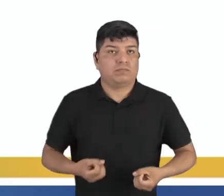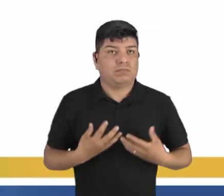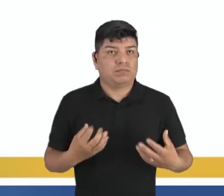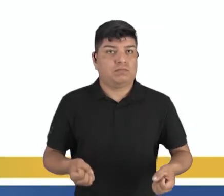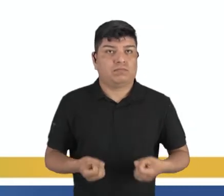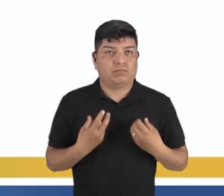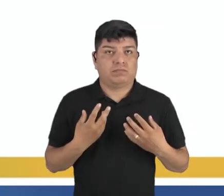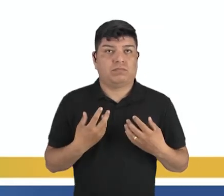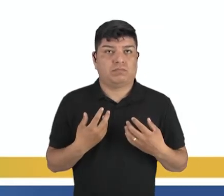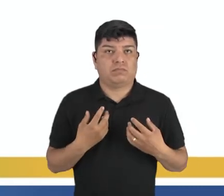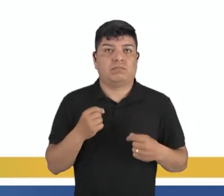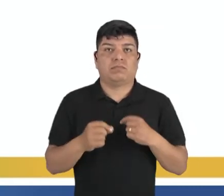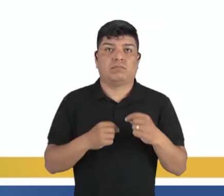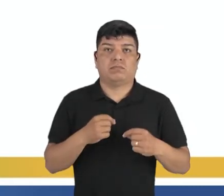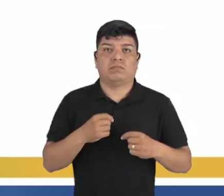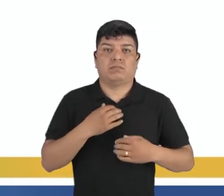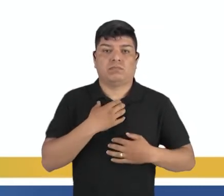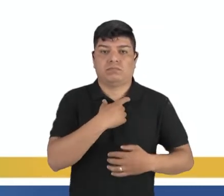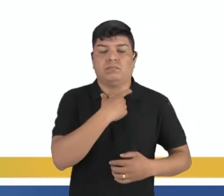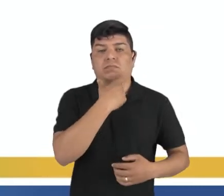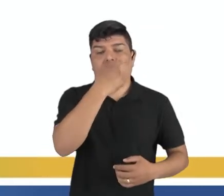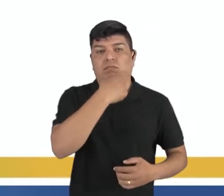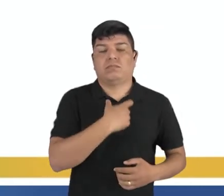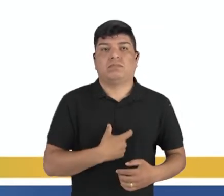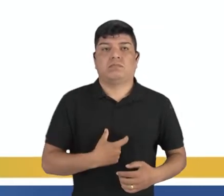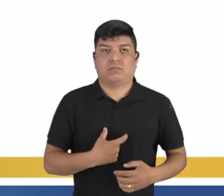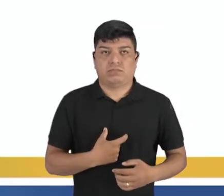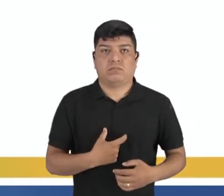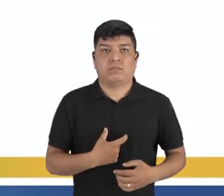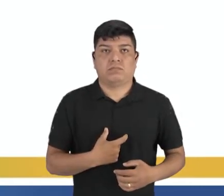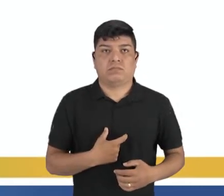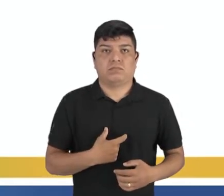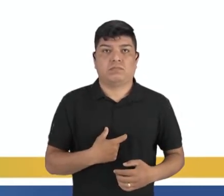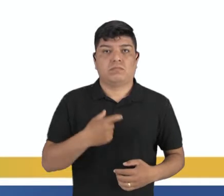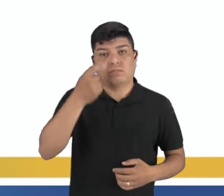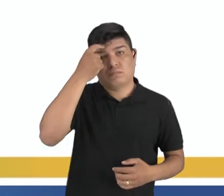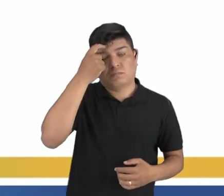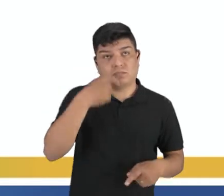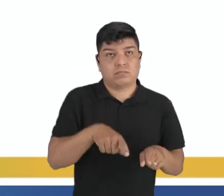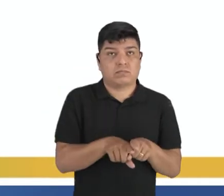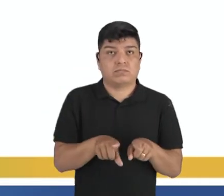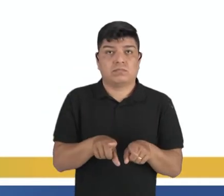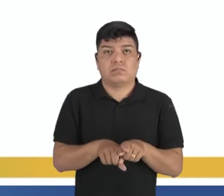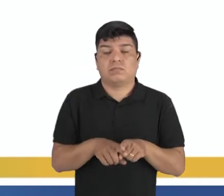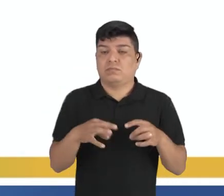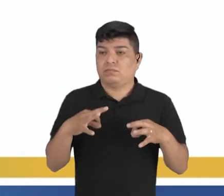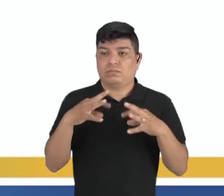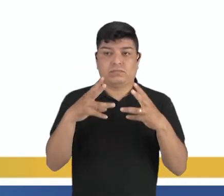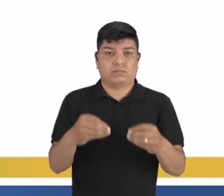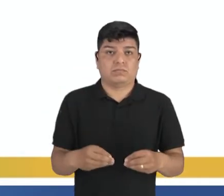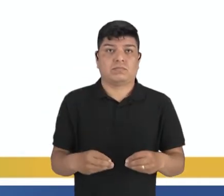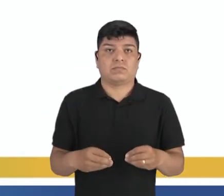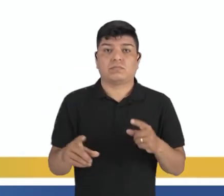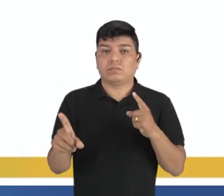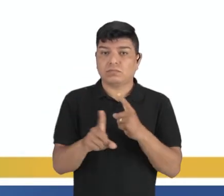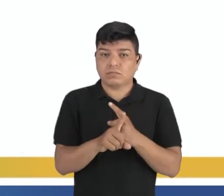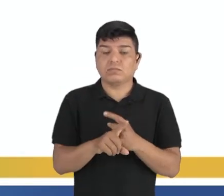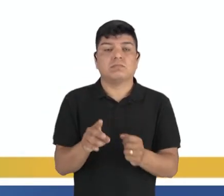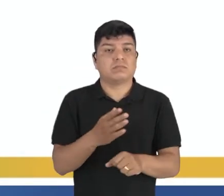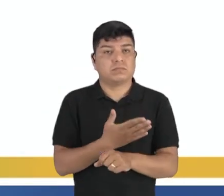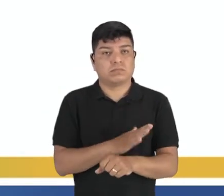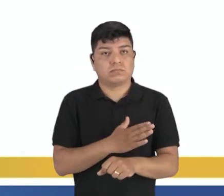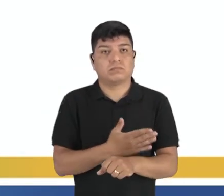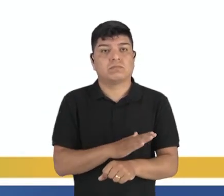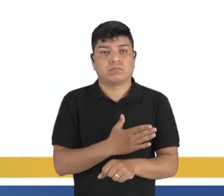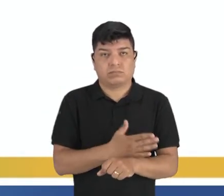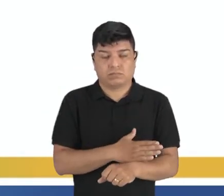nervoso e imunológico, tá? Todos esses benefícios, galerinha, você pode encontrar com a prática do tai